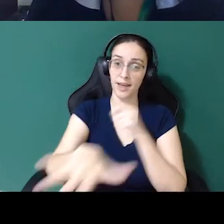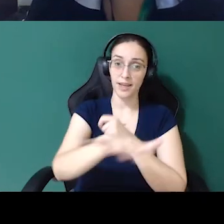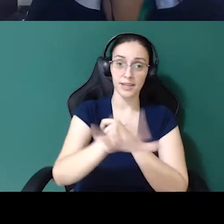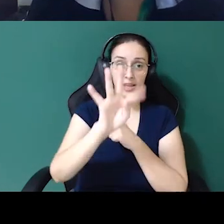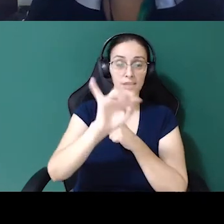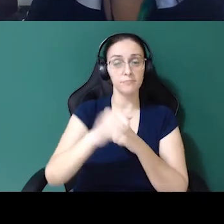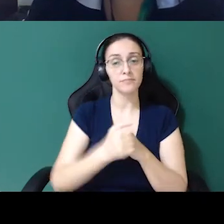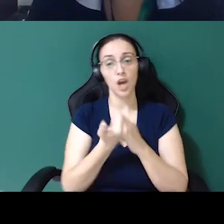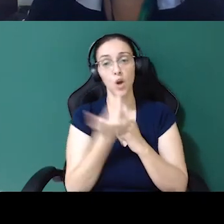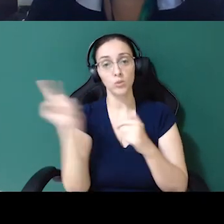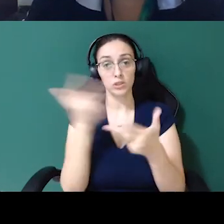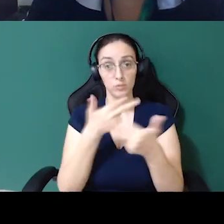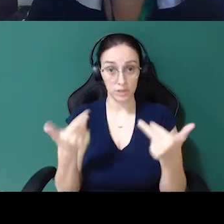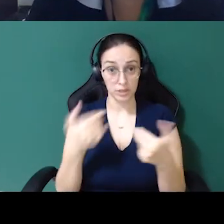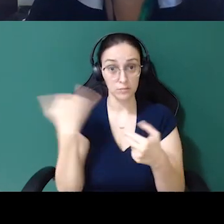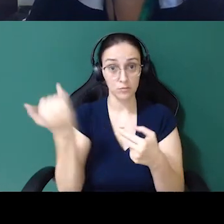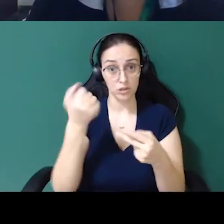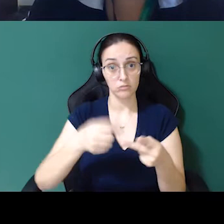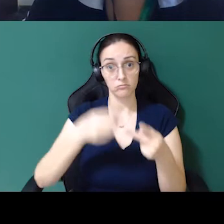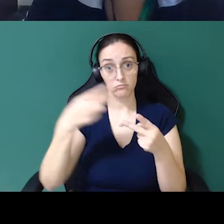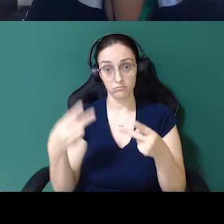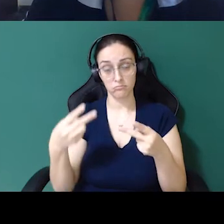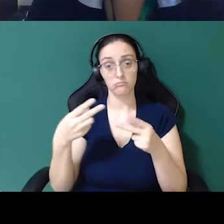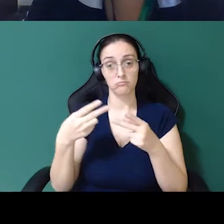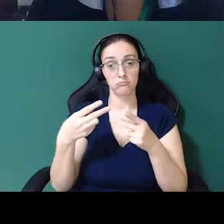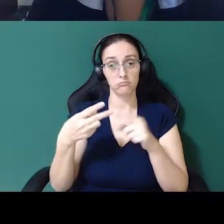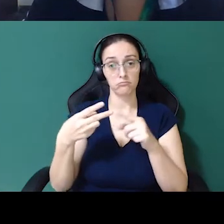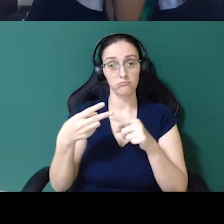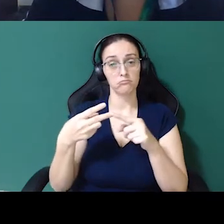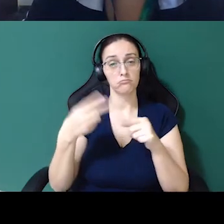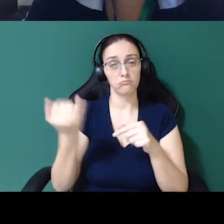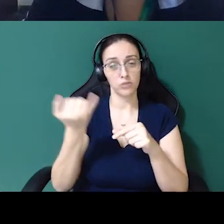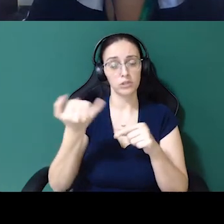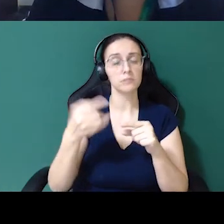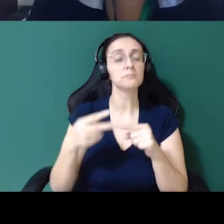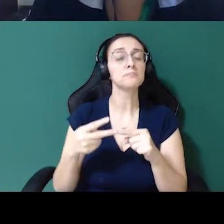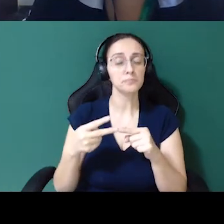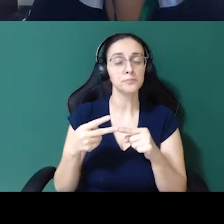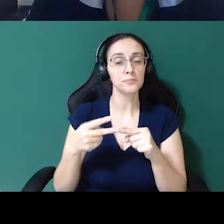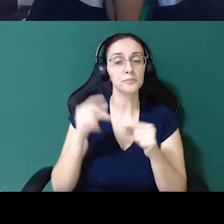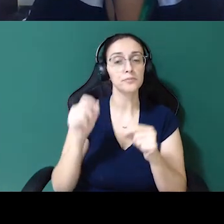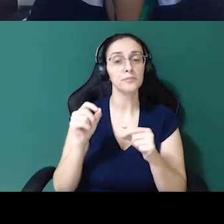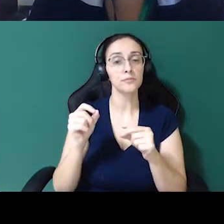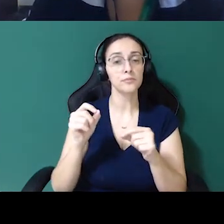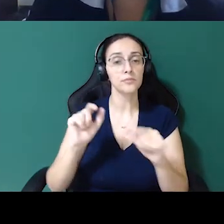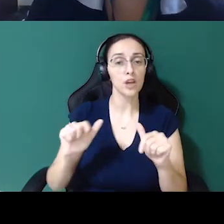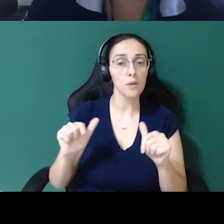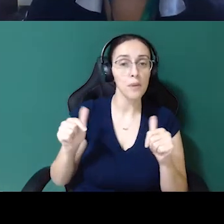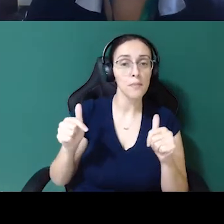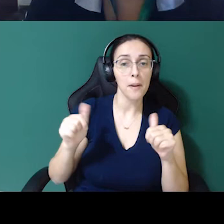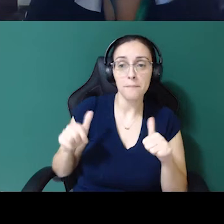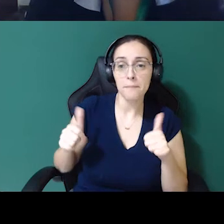Outro passo que eu acho bem legal e bem, assim, produtivo é a atuação como